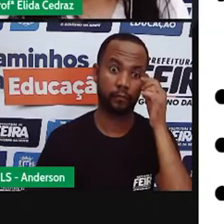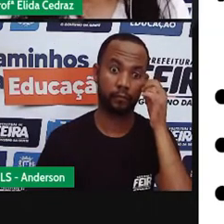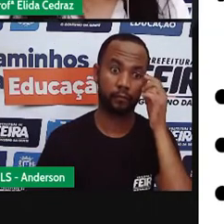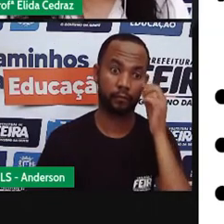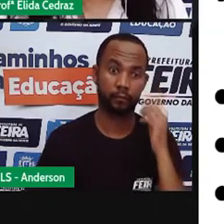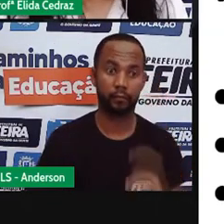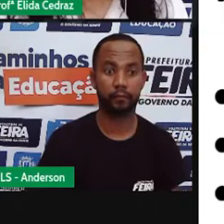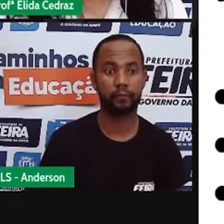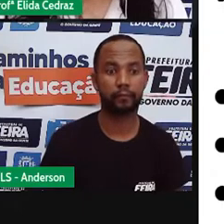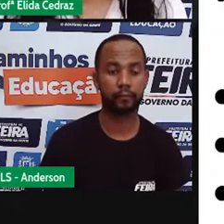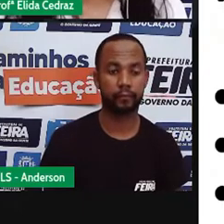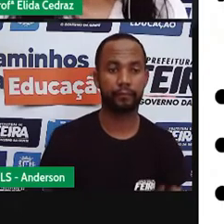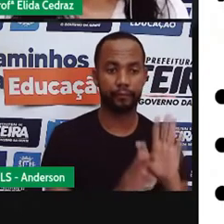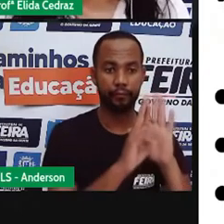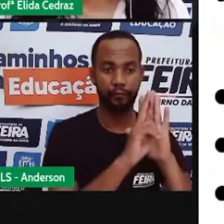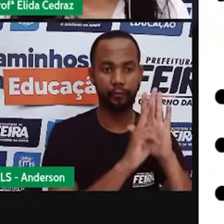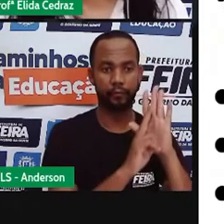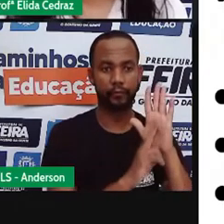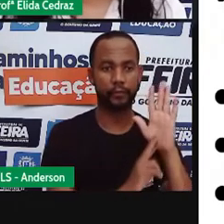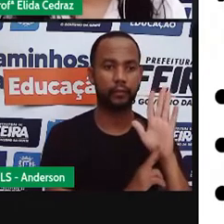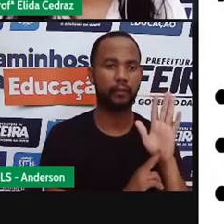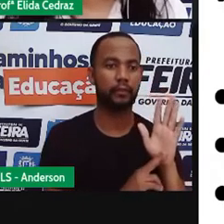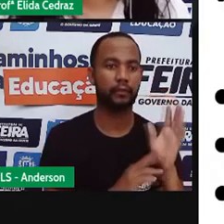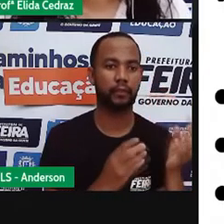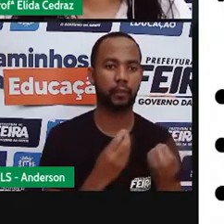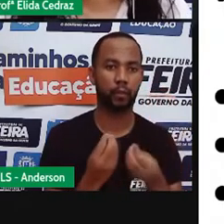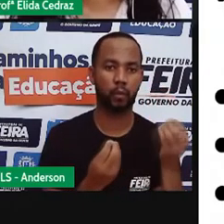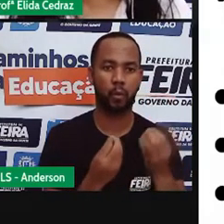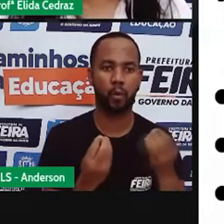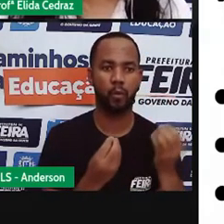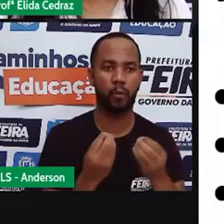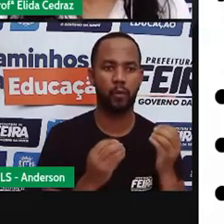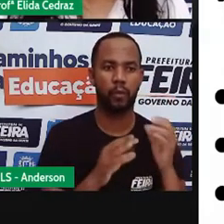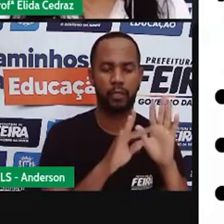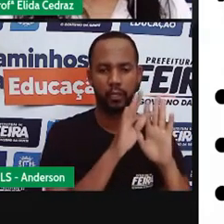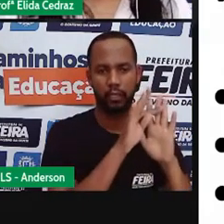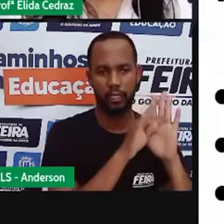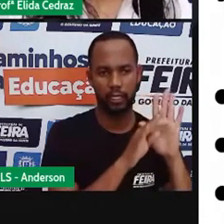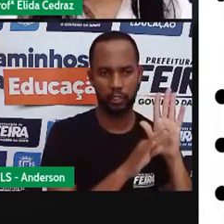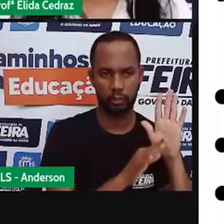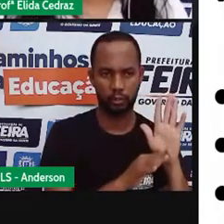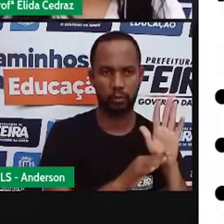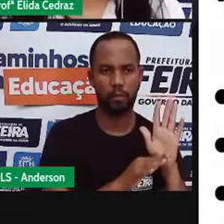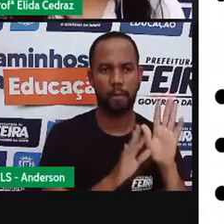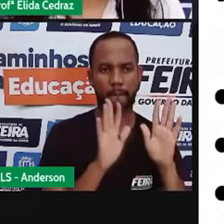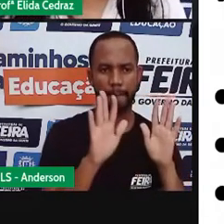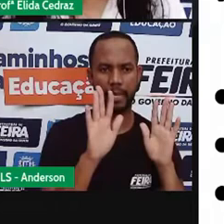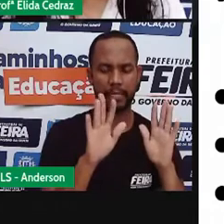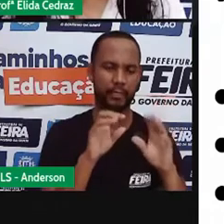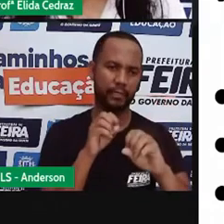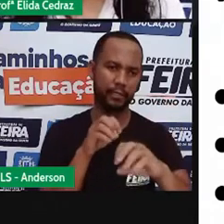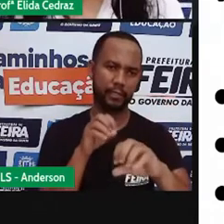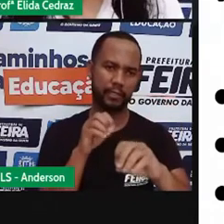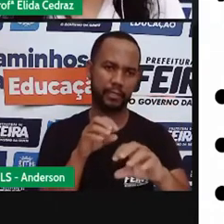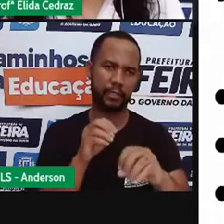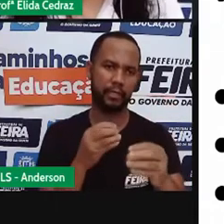As receitas são um tipo de texto instrucional, pois ensinam a preparar um alimento. Olha só,